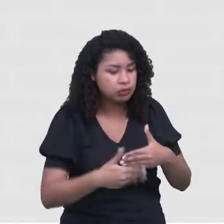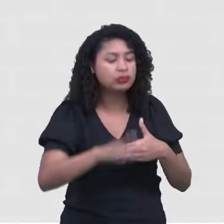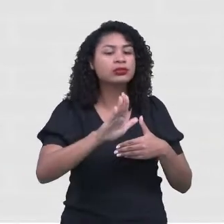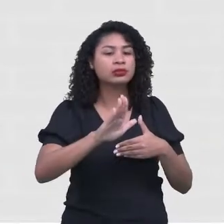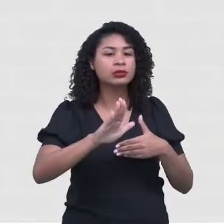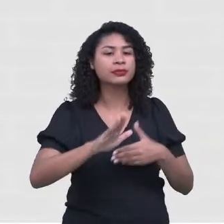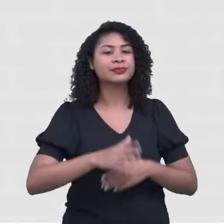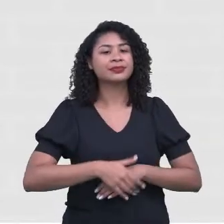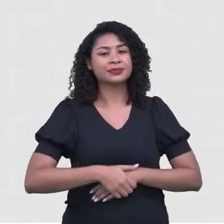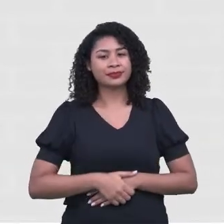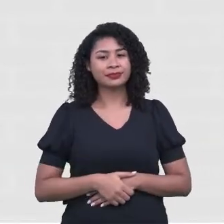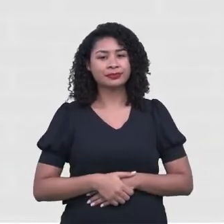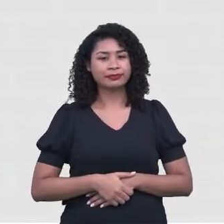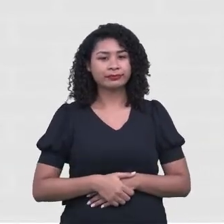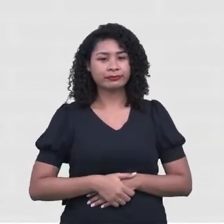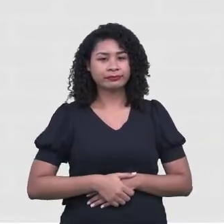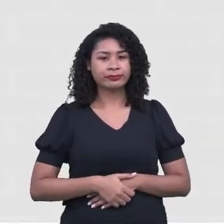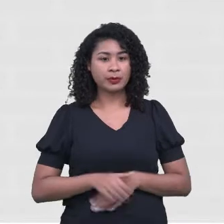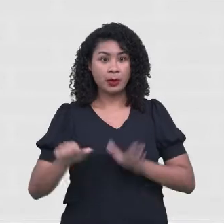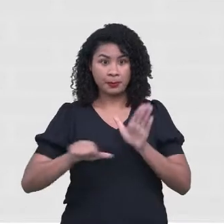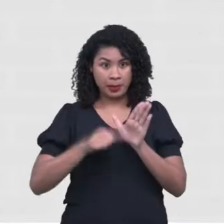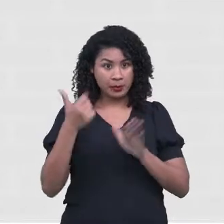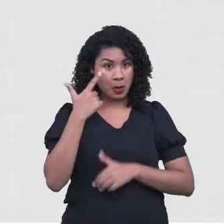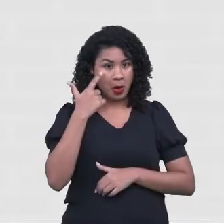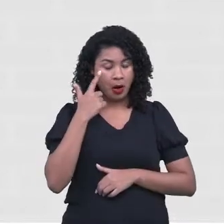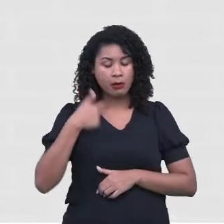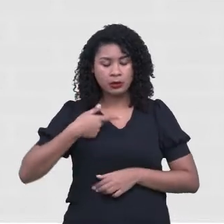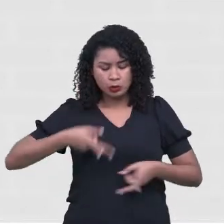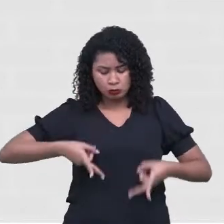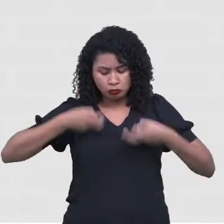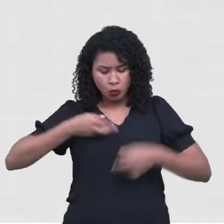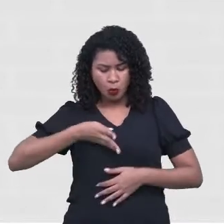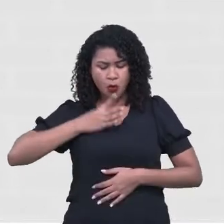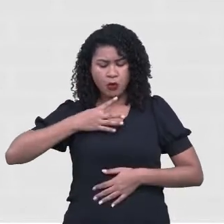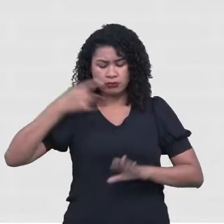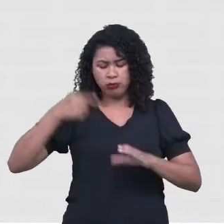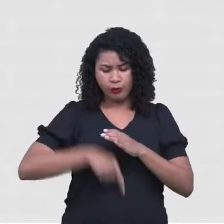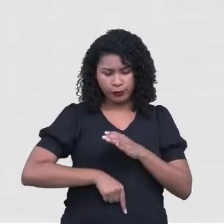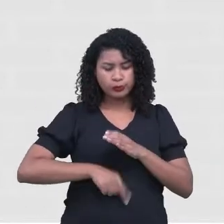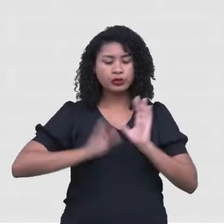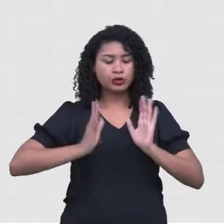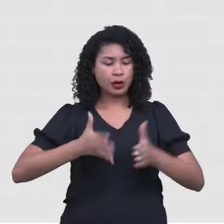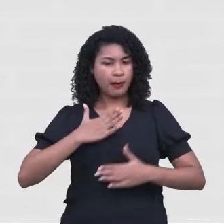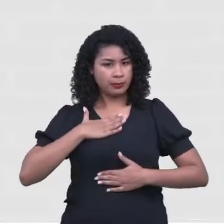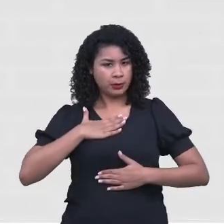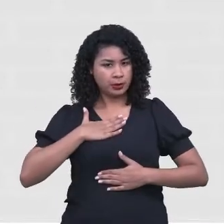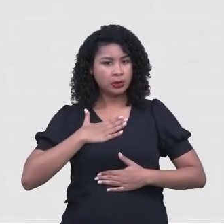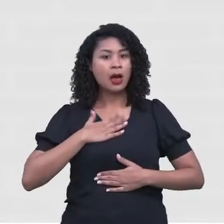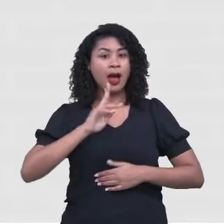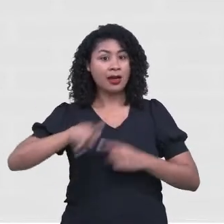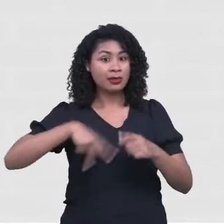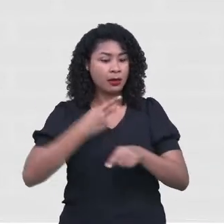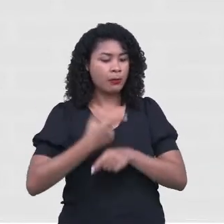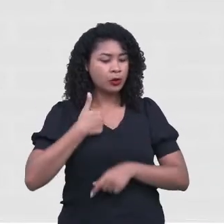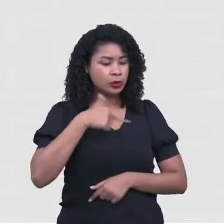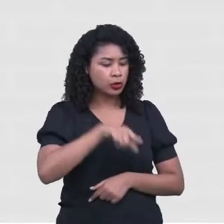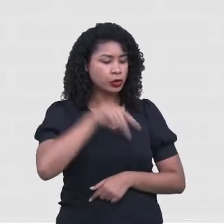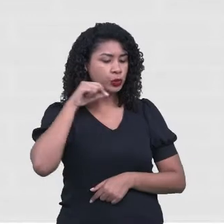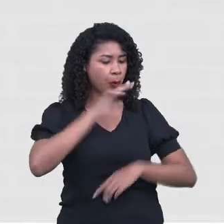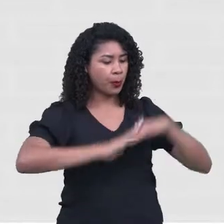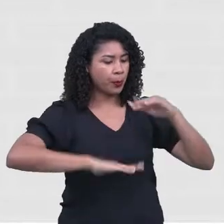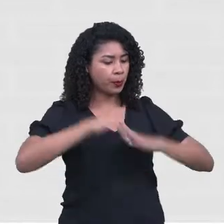autoconhecimento, eu faço a minha escolha profissional. Eu faço o quê? Eu vou fazer uma educação financeira.